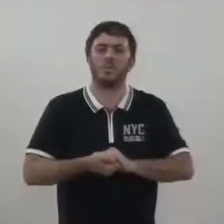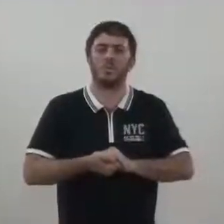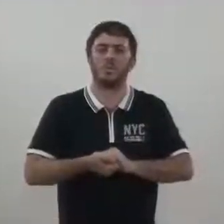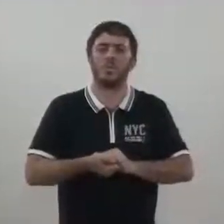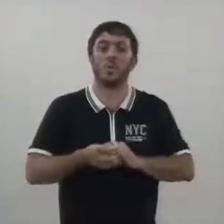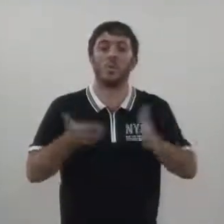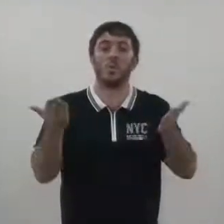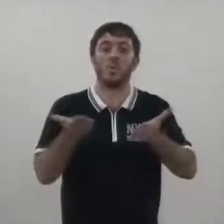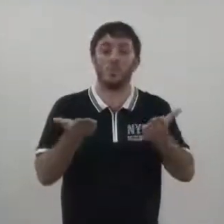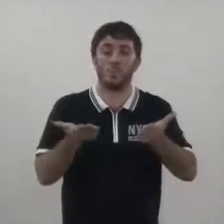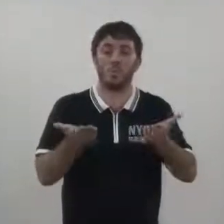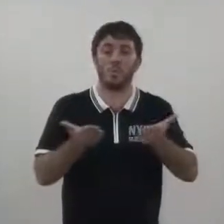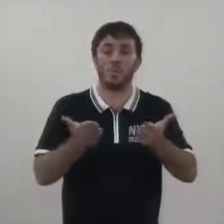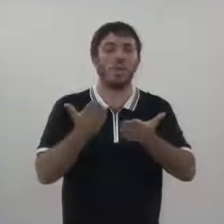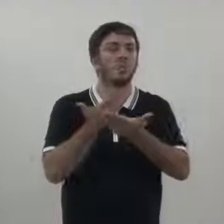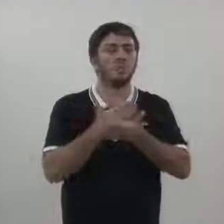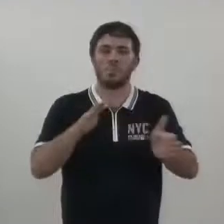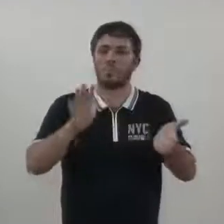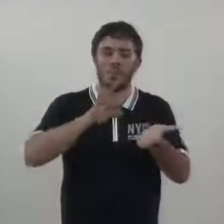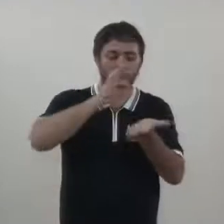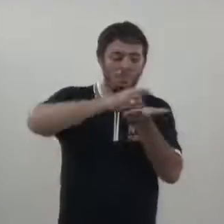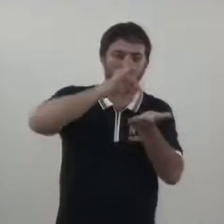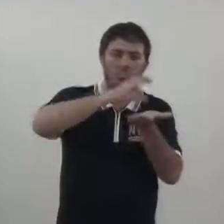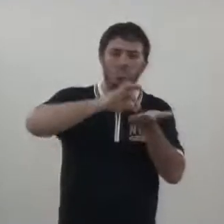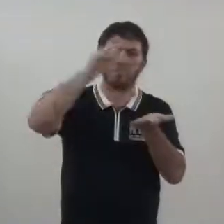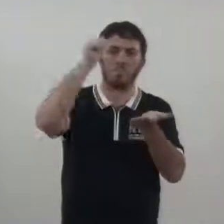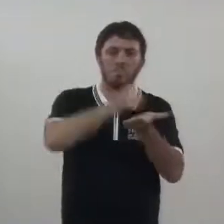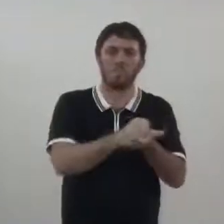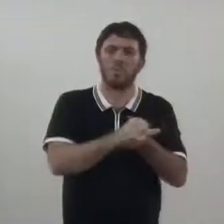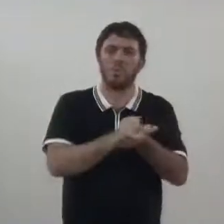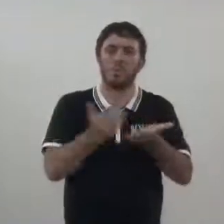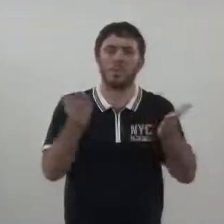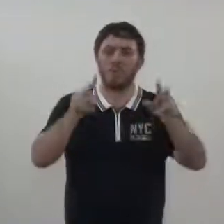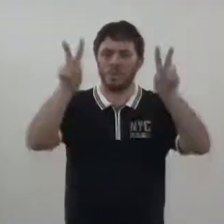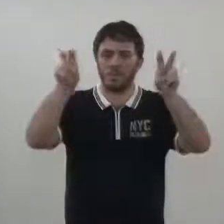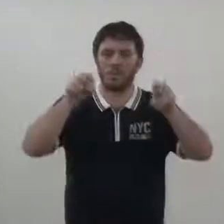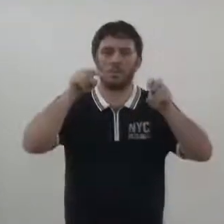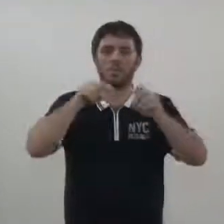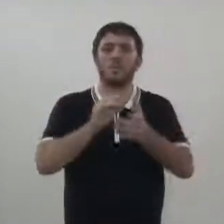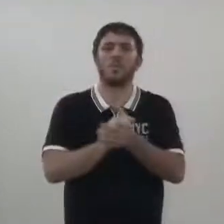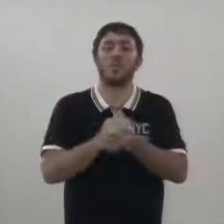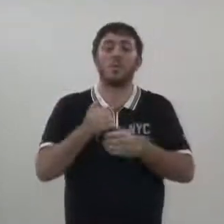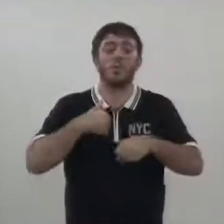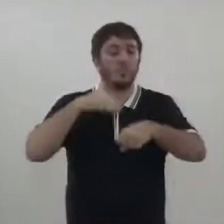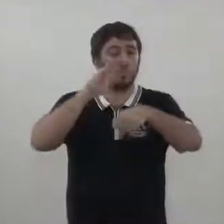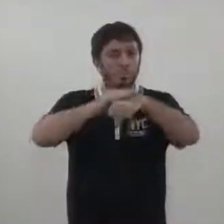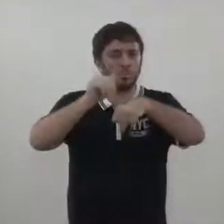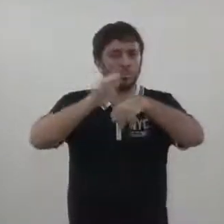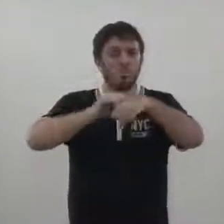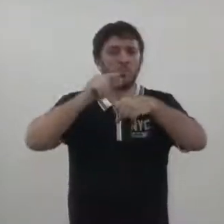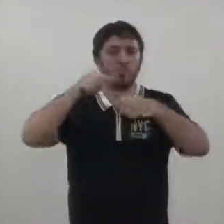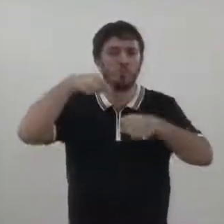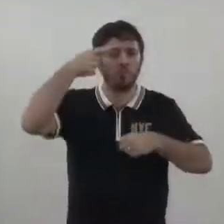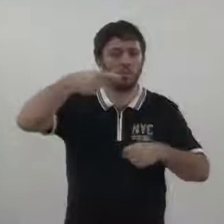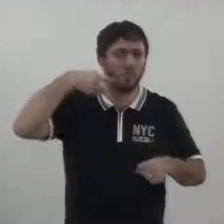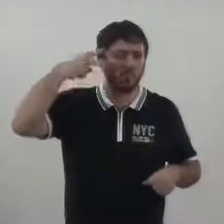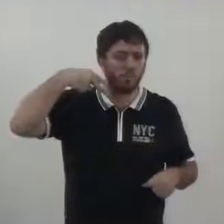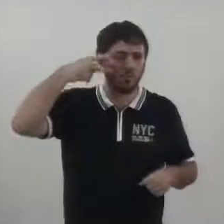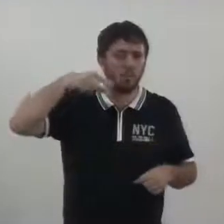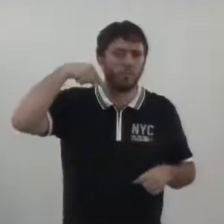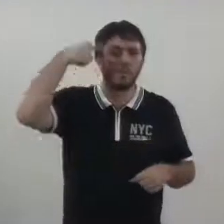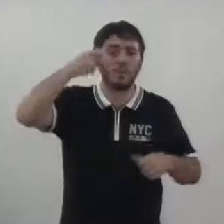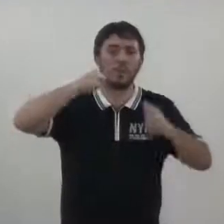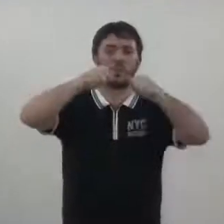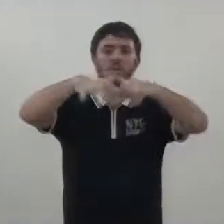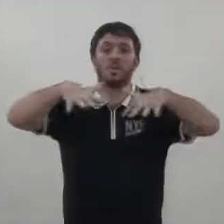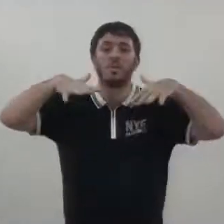Não havendo mais inscritos e nada mais havendo a tratar nesta sessão, convoco os senhores vereadores e senhoras vereadoras para a sessão